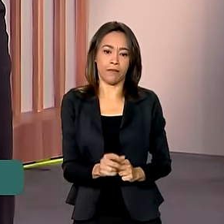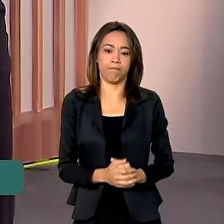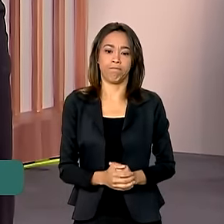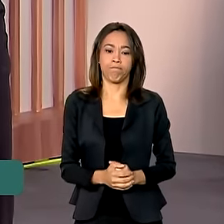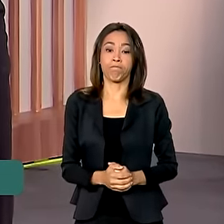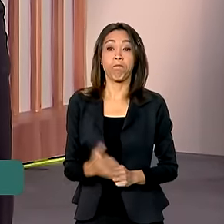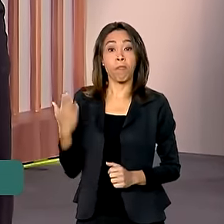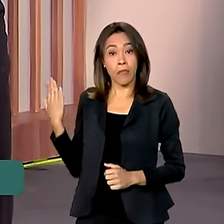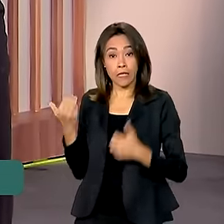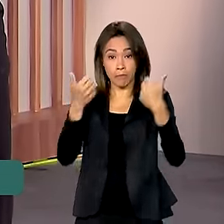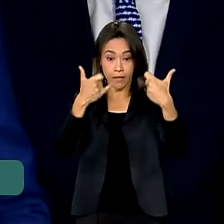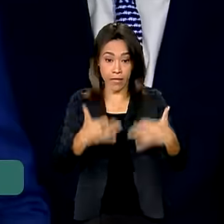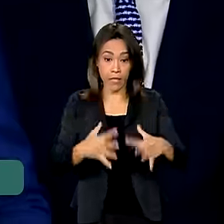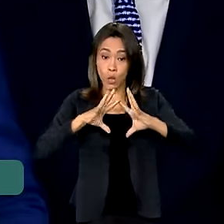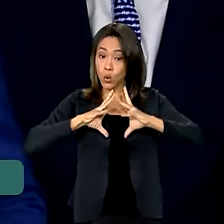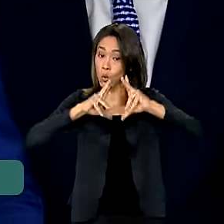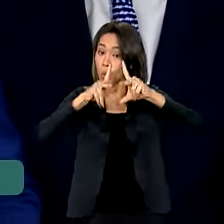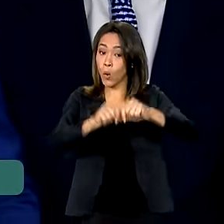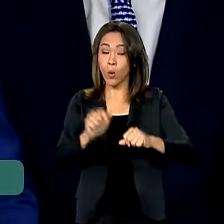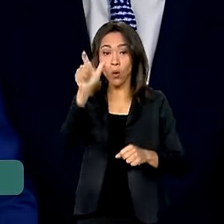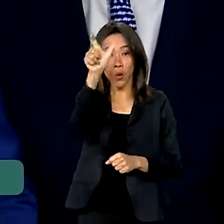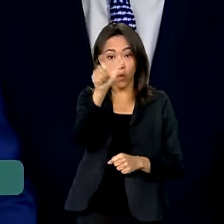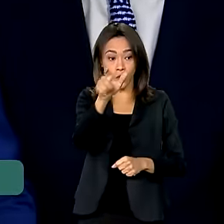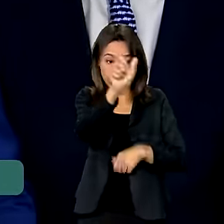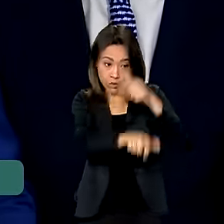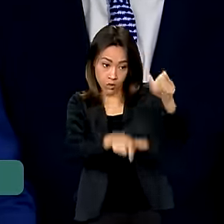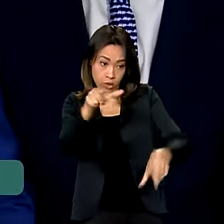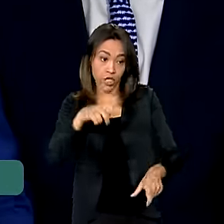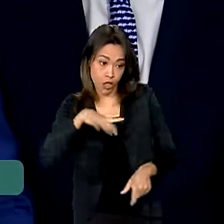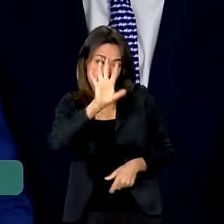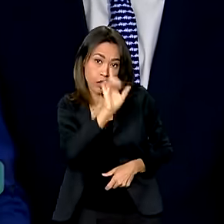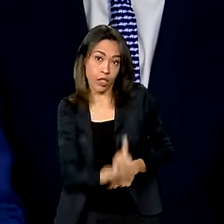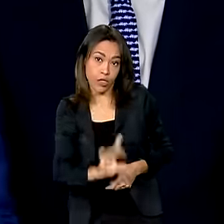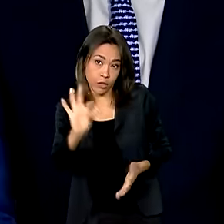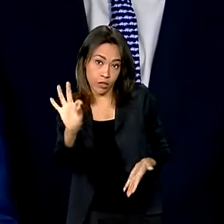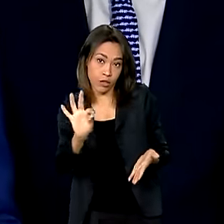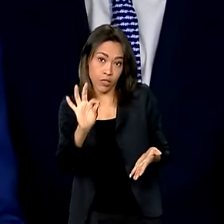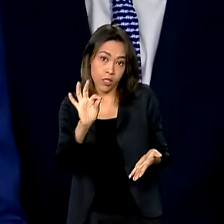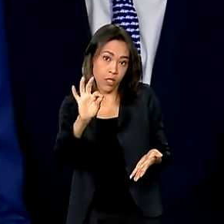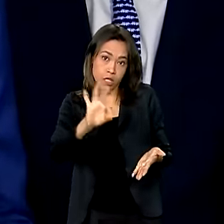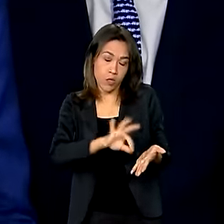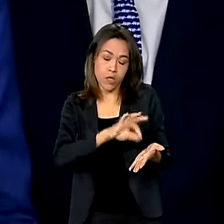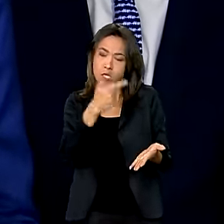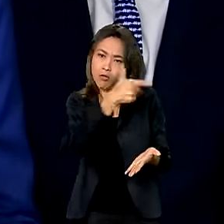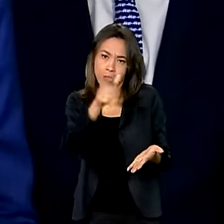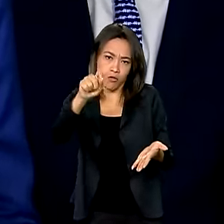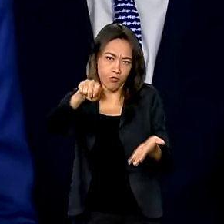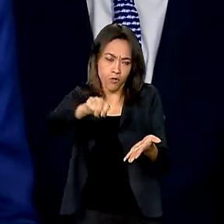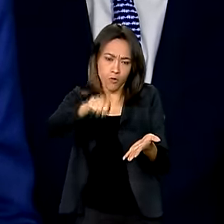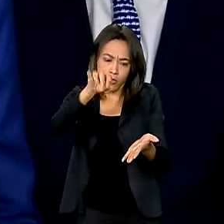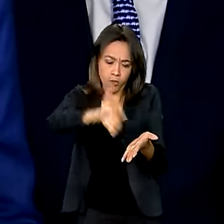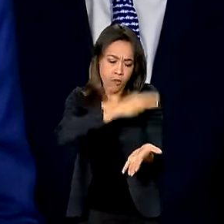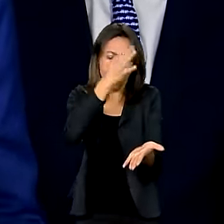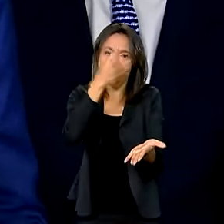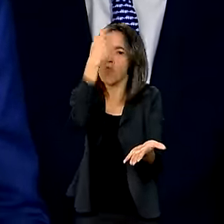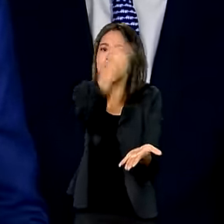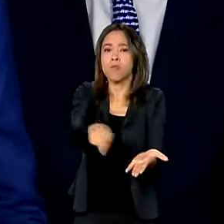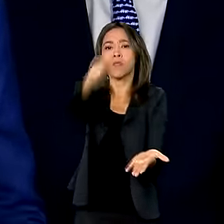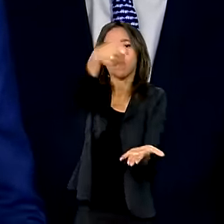não têm direito à inscrição gratuita do Enem serão isentos do pagamento da inscrição.